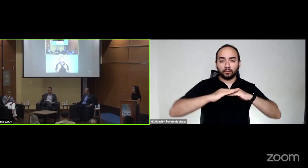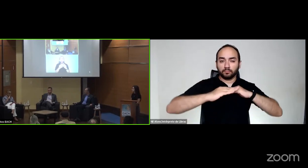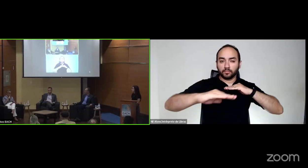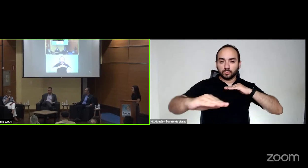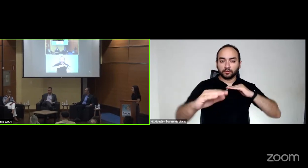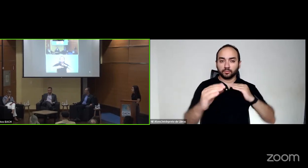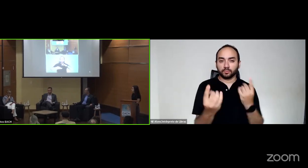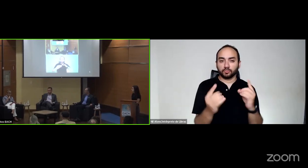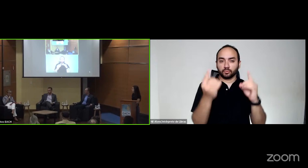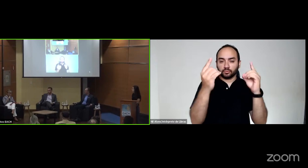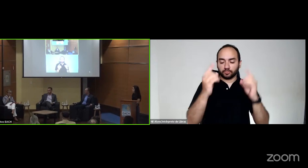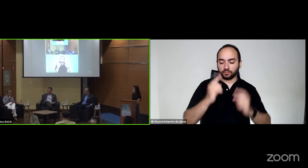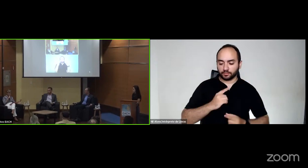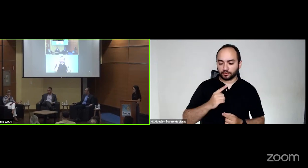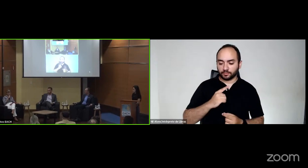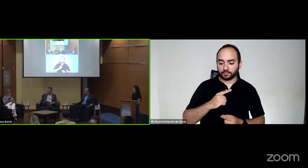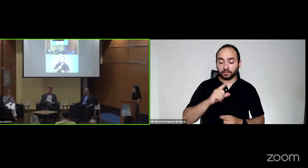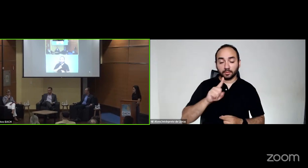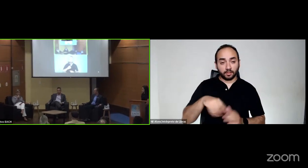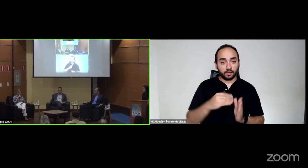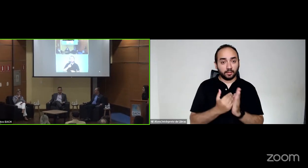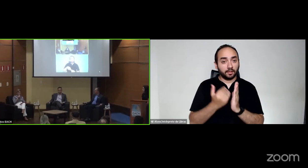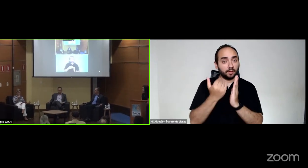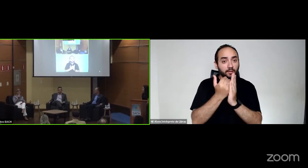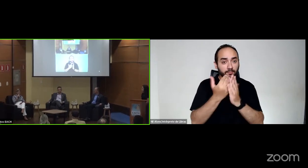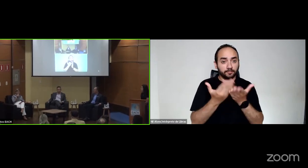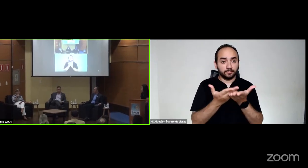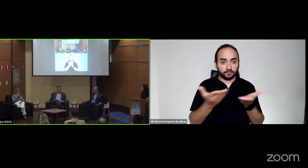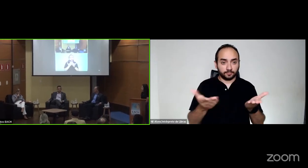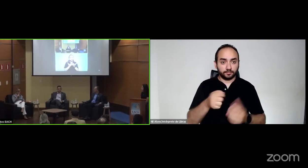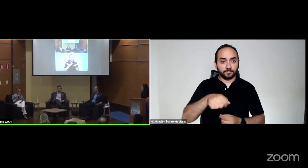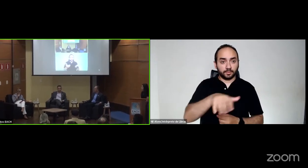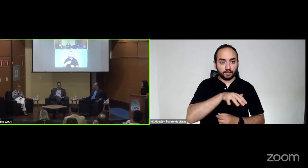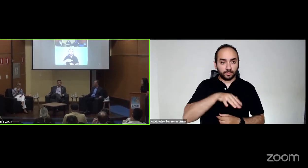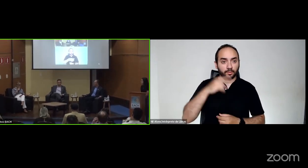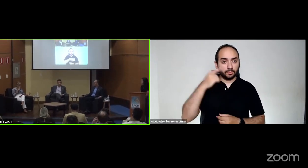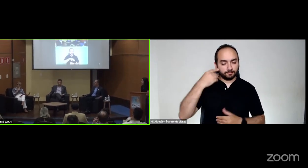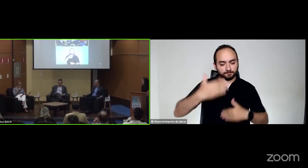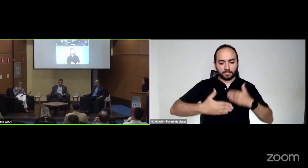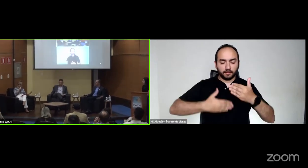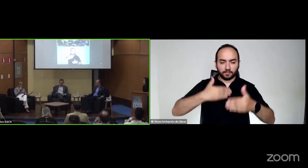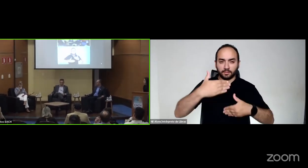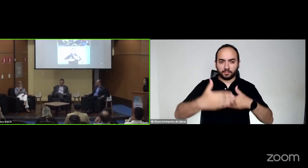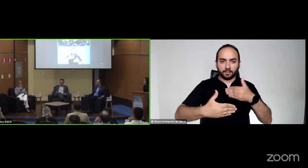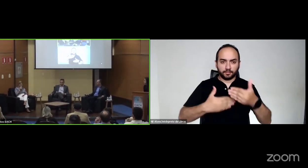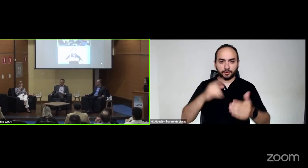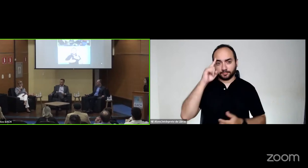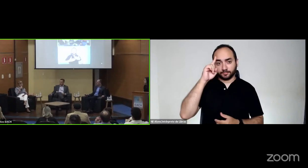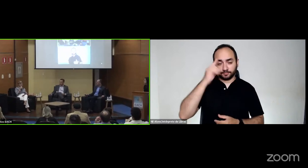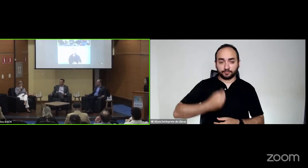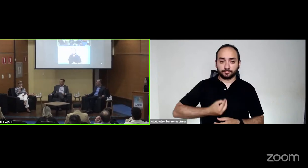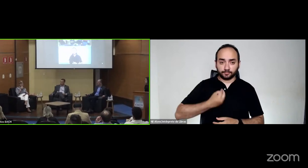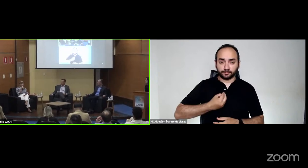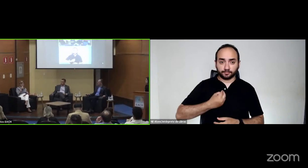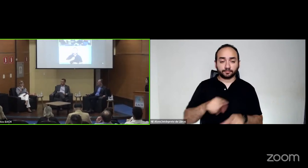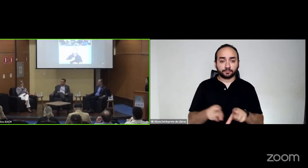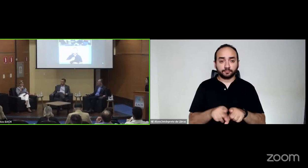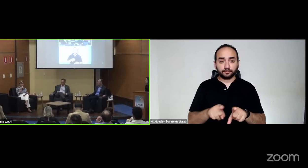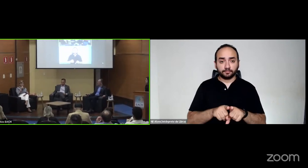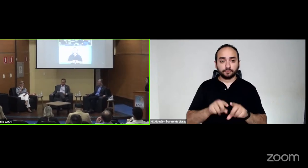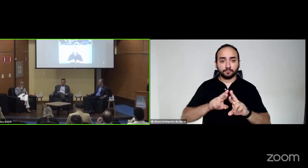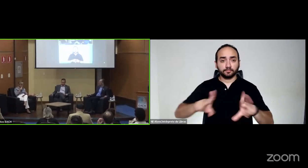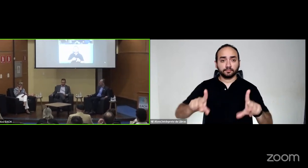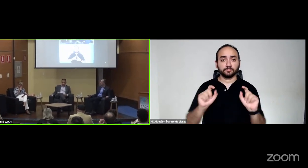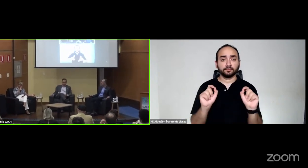digitais, que são cada vez maiores no nosso cotidiano e também não seria diferente